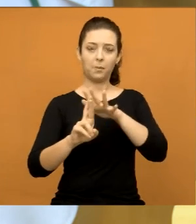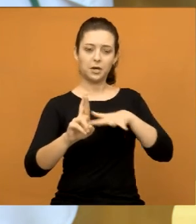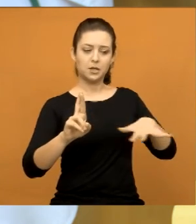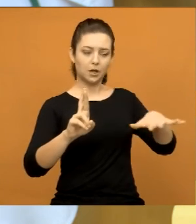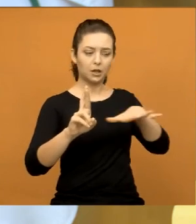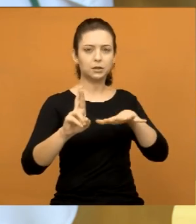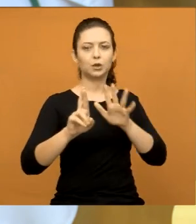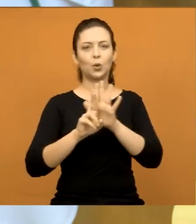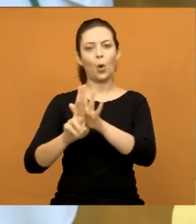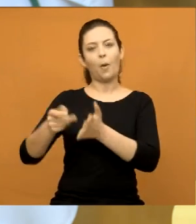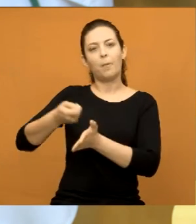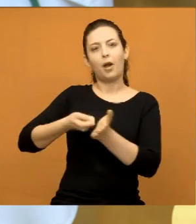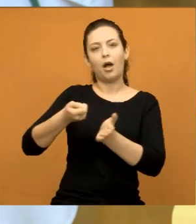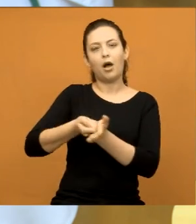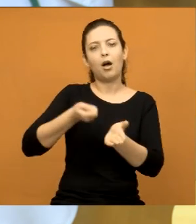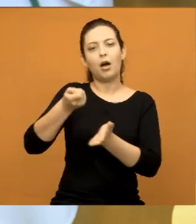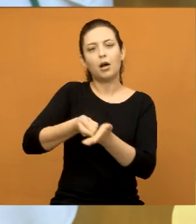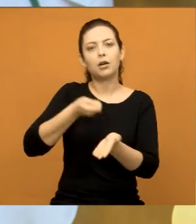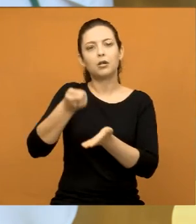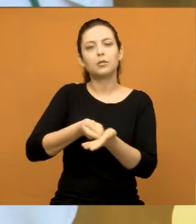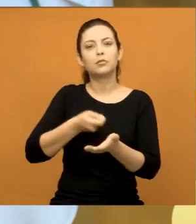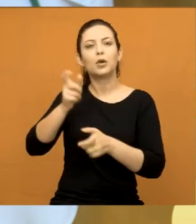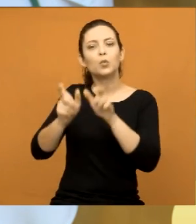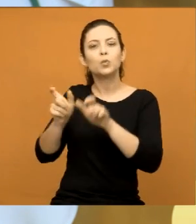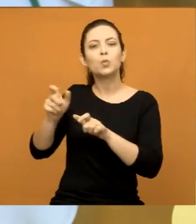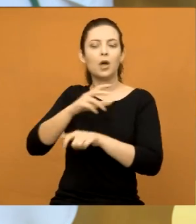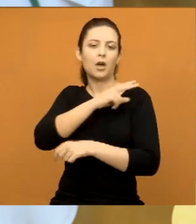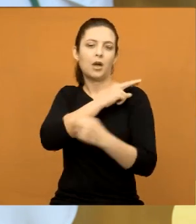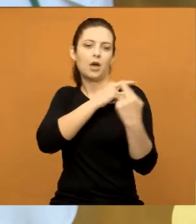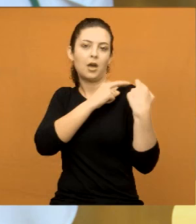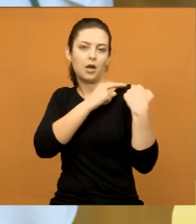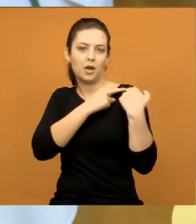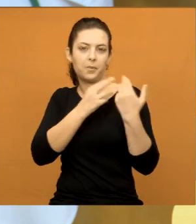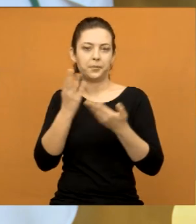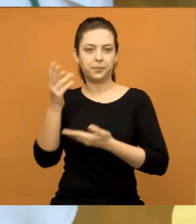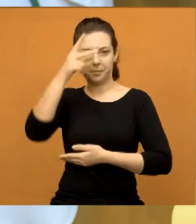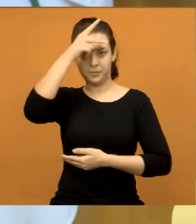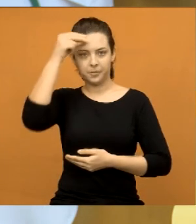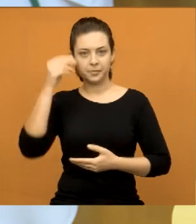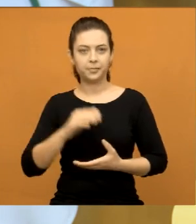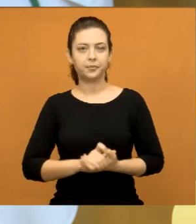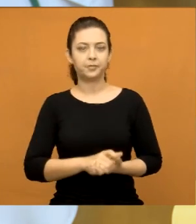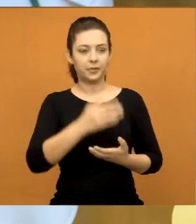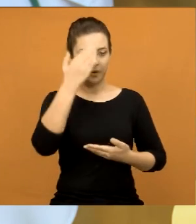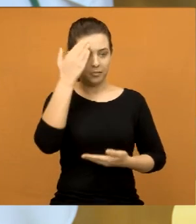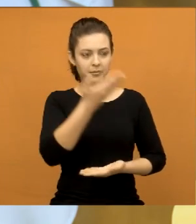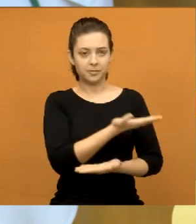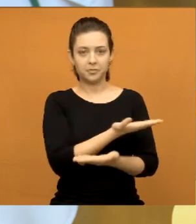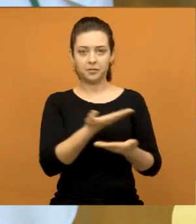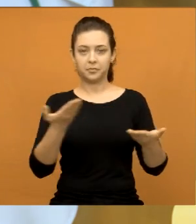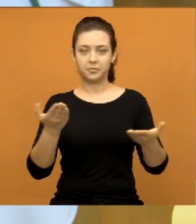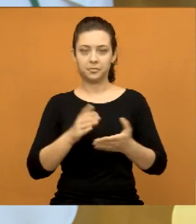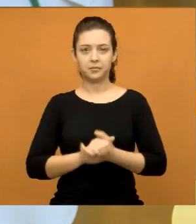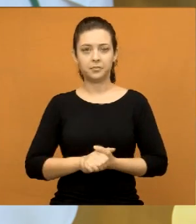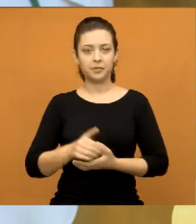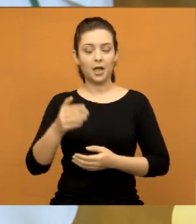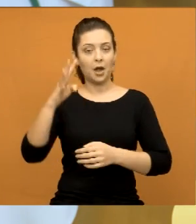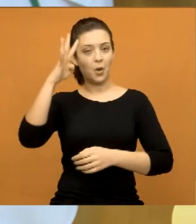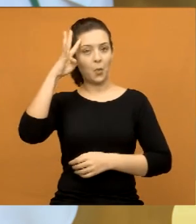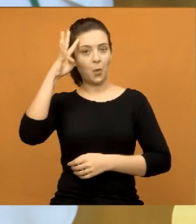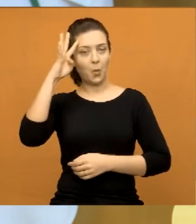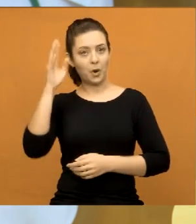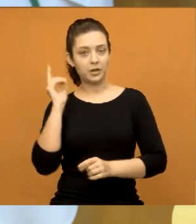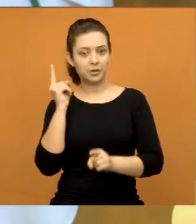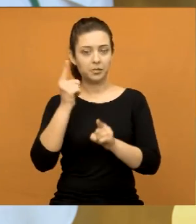população, de cobrar isso aqui de quem é de responsabilidade. Quero agradecer a todos, dizer que na próxima quarta-feira